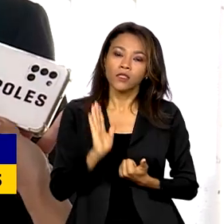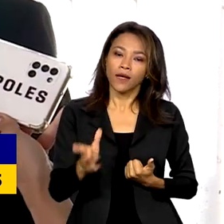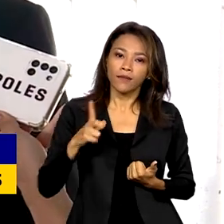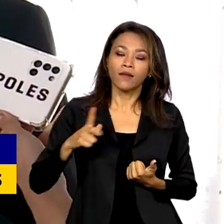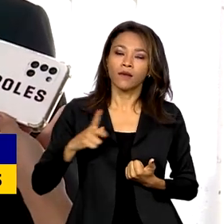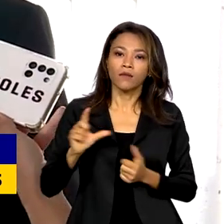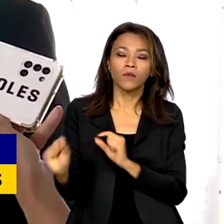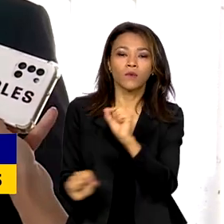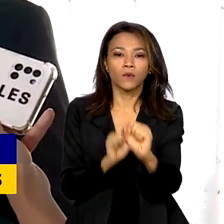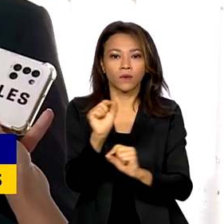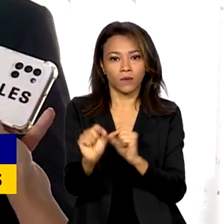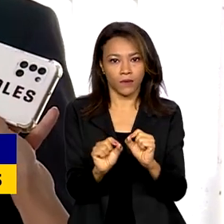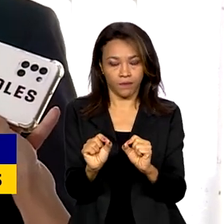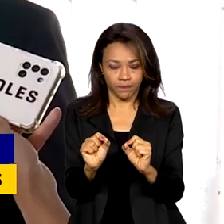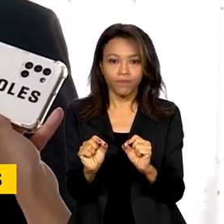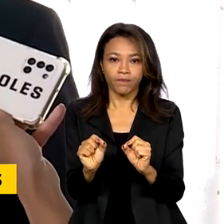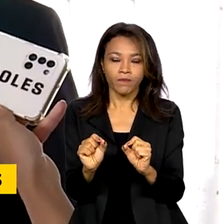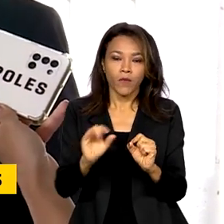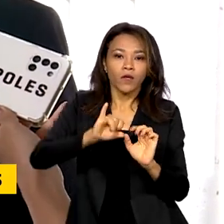trajetória decedente de juros no país.